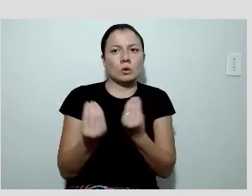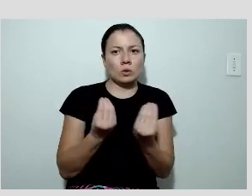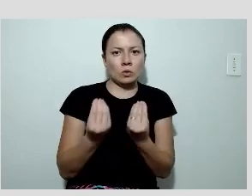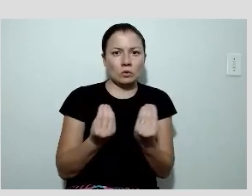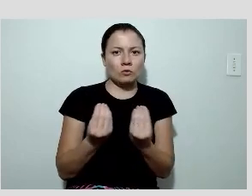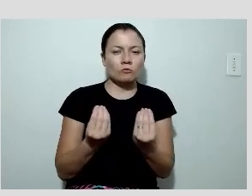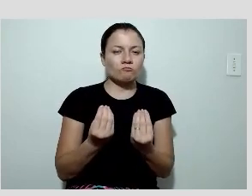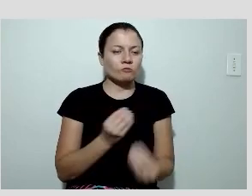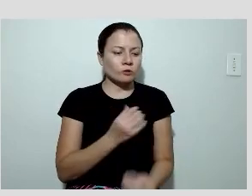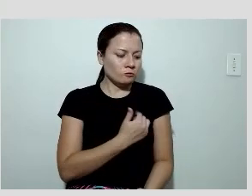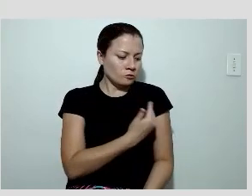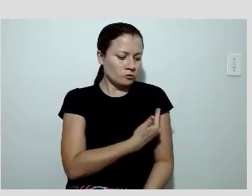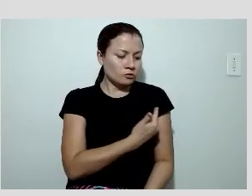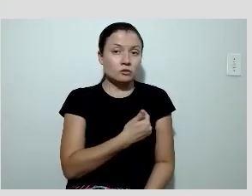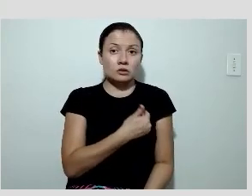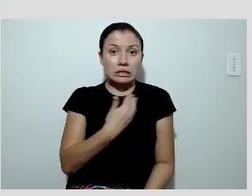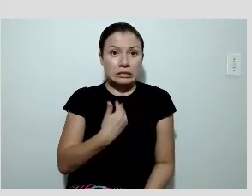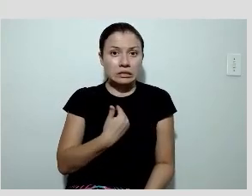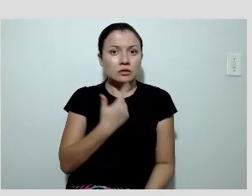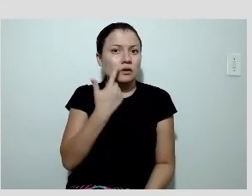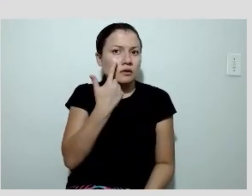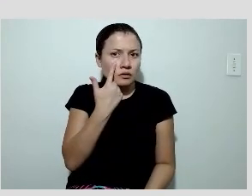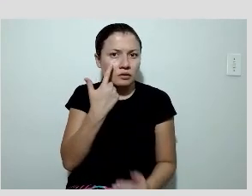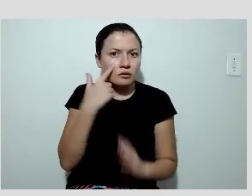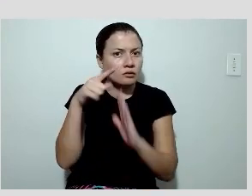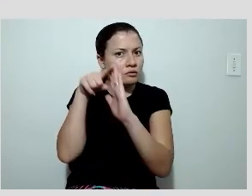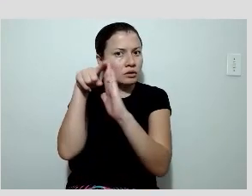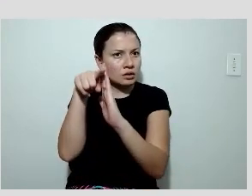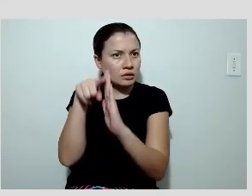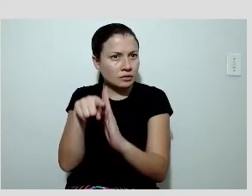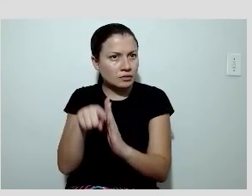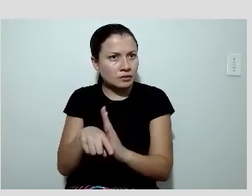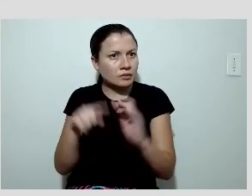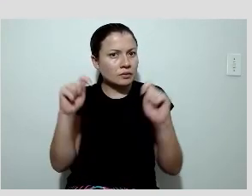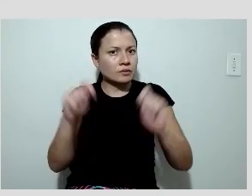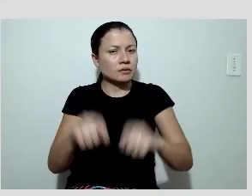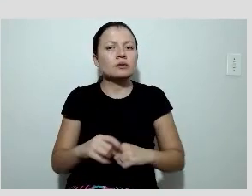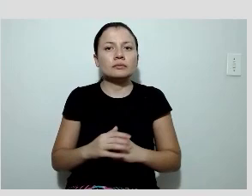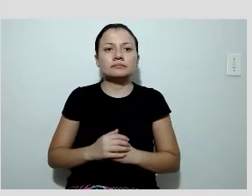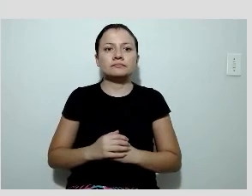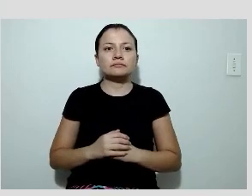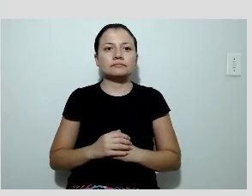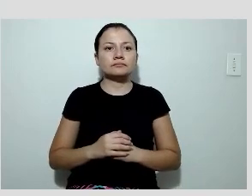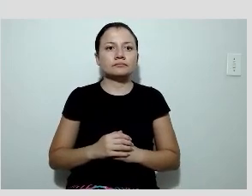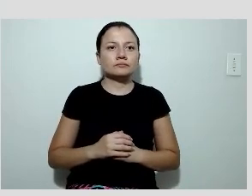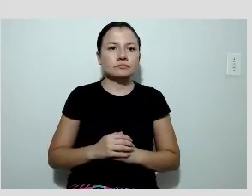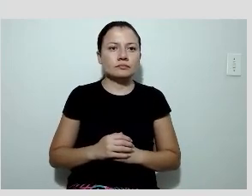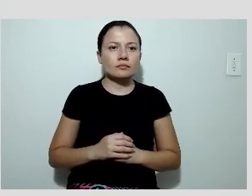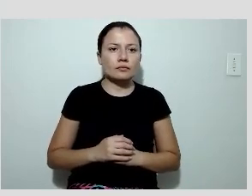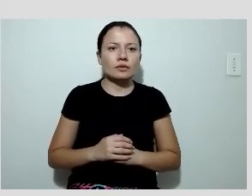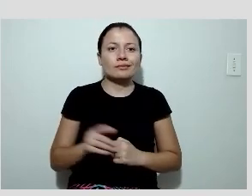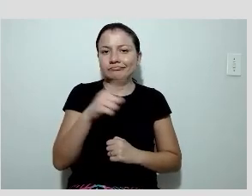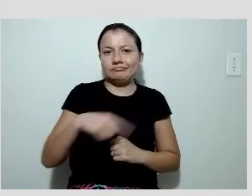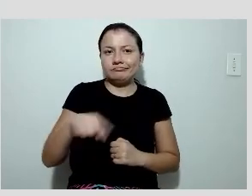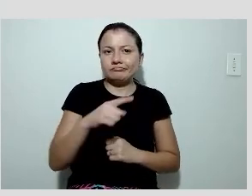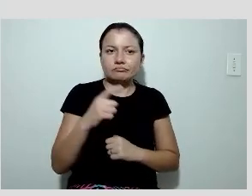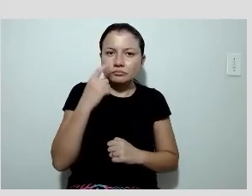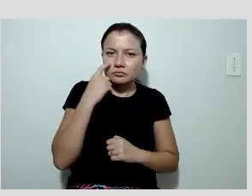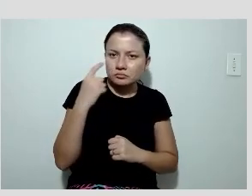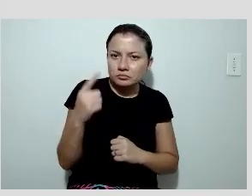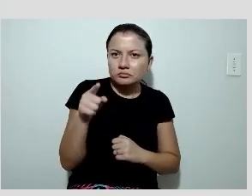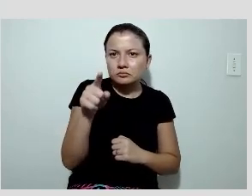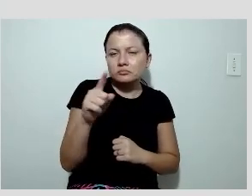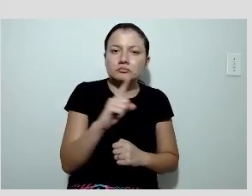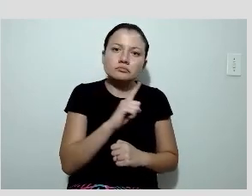Ronald mostrou, a chave de ouro que a gente vê nesse aparelho é a avaliação da reserva de